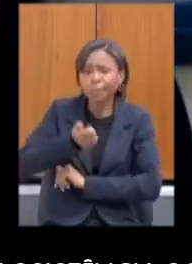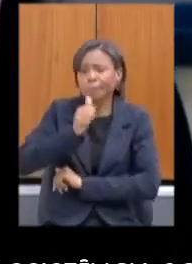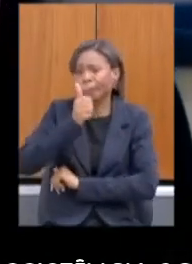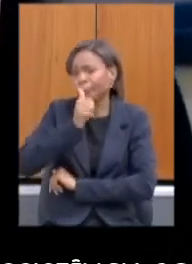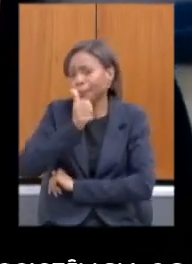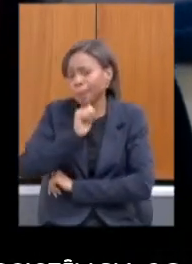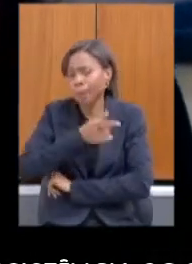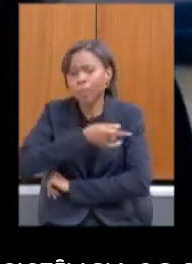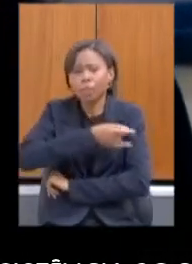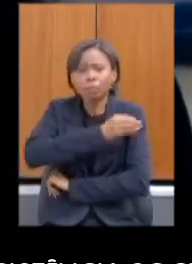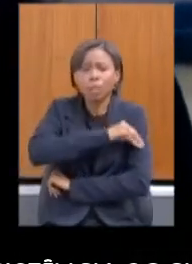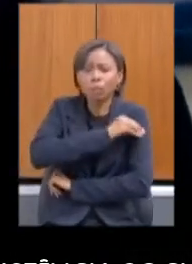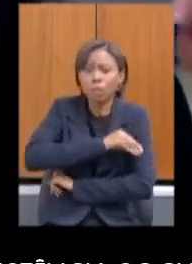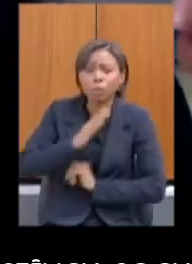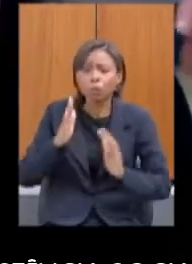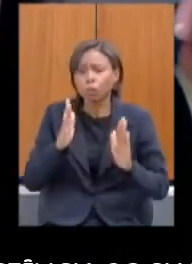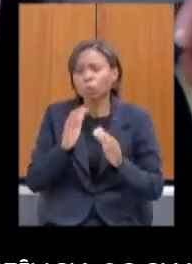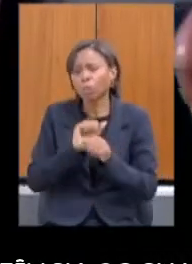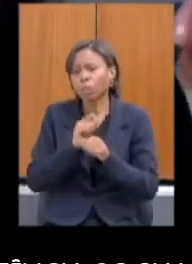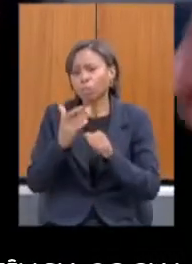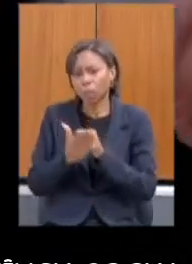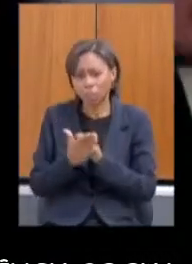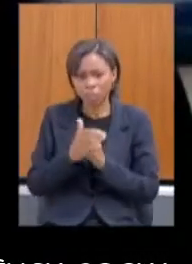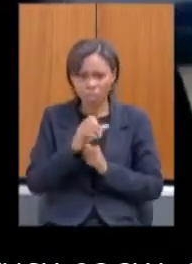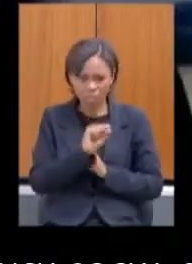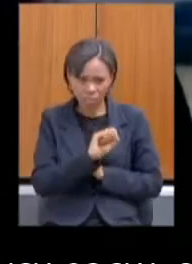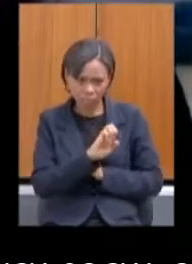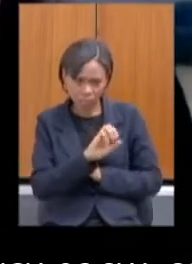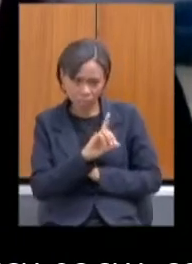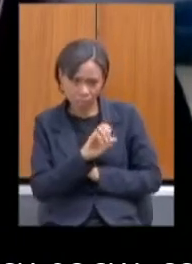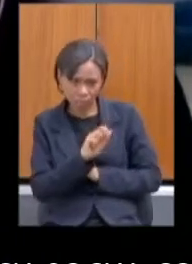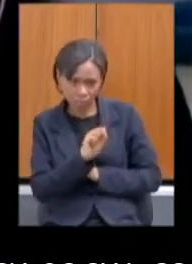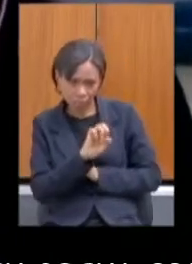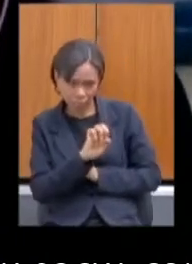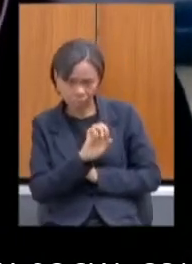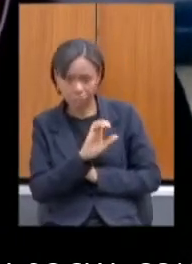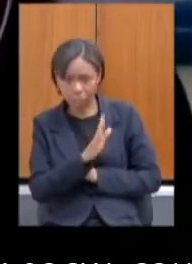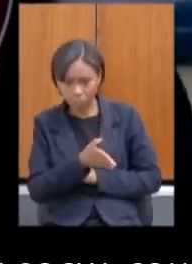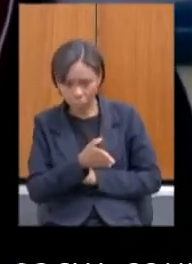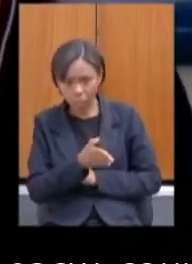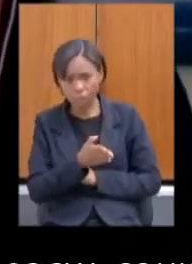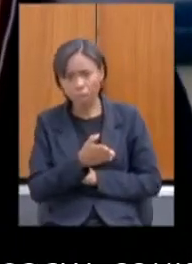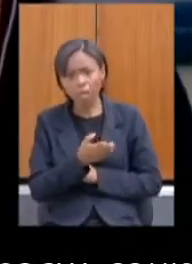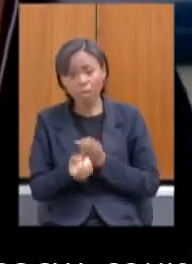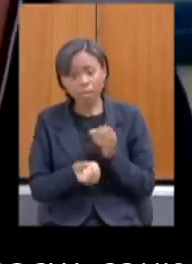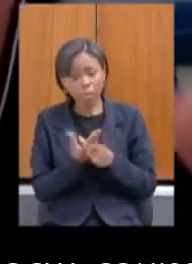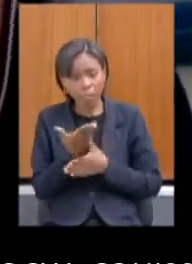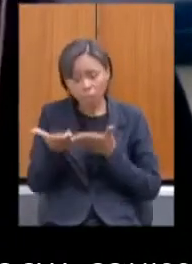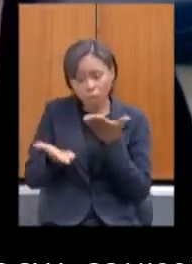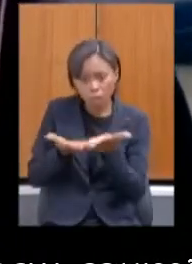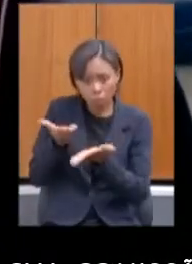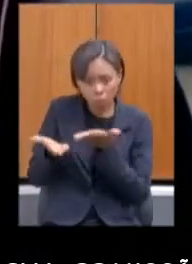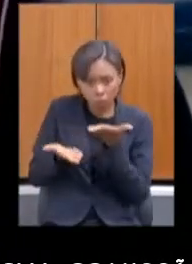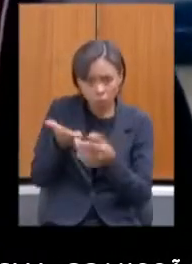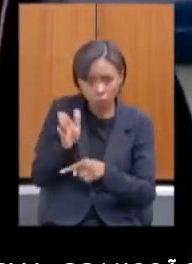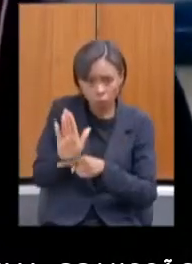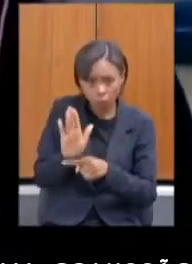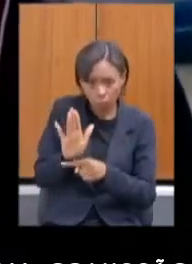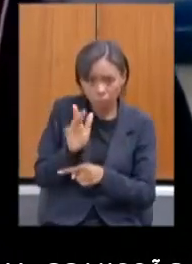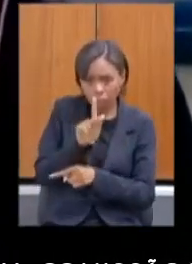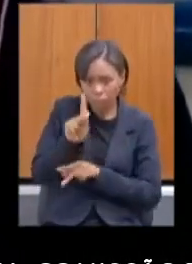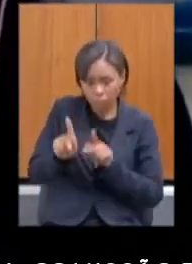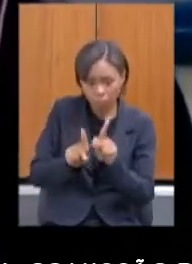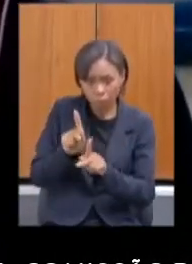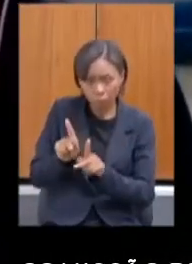nesse momento da pandemia. A CEDES já está pensando em alguma ação CREAD para essas pessoas. E para finalizar, duas